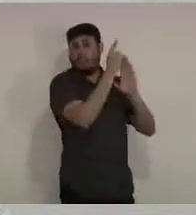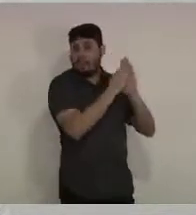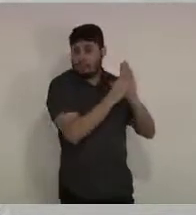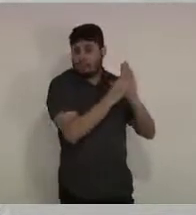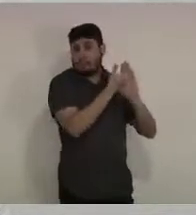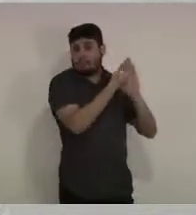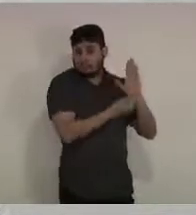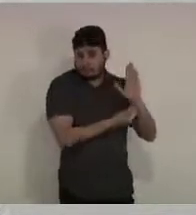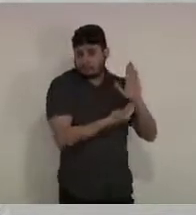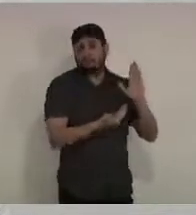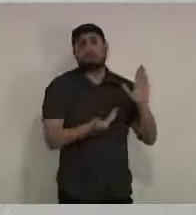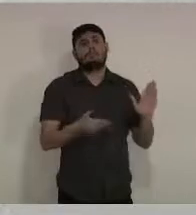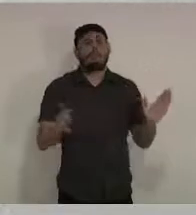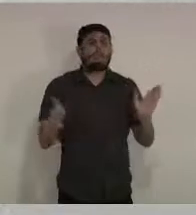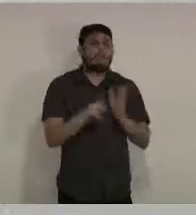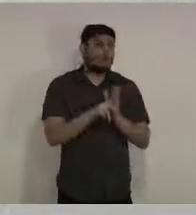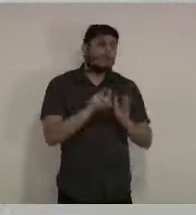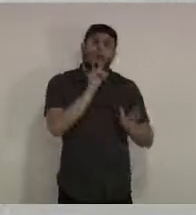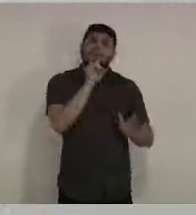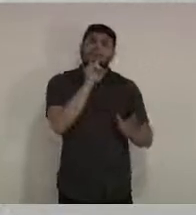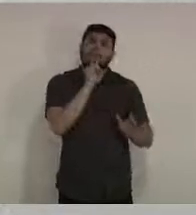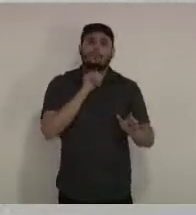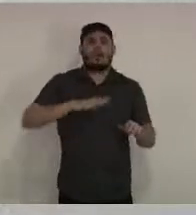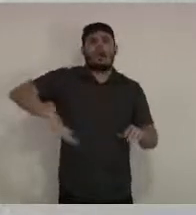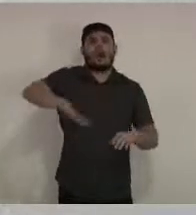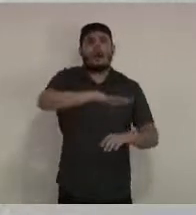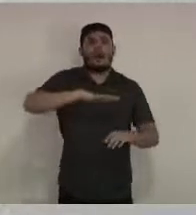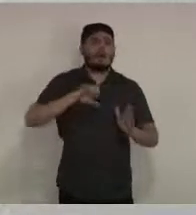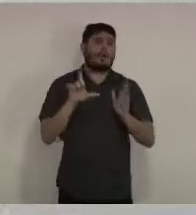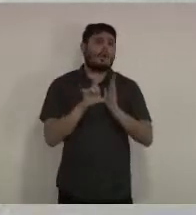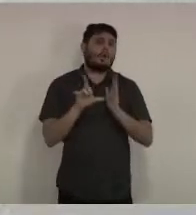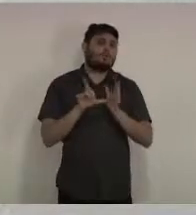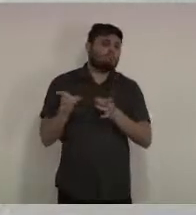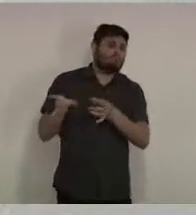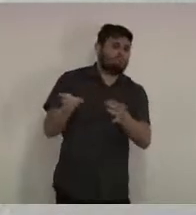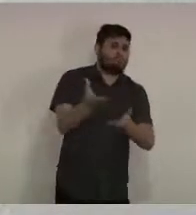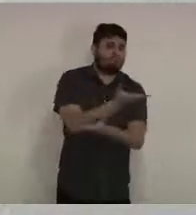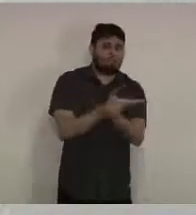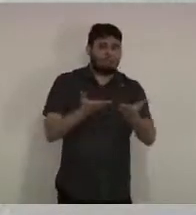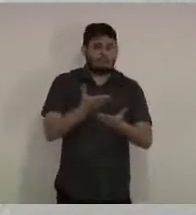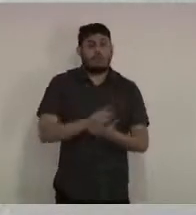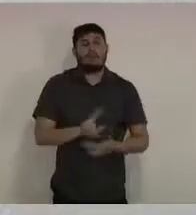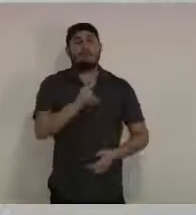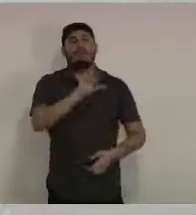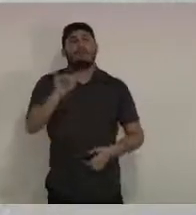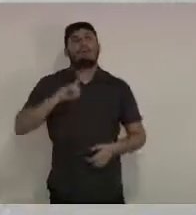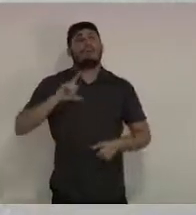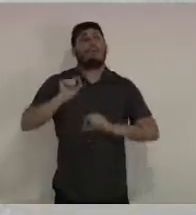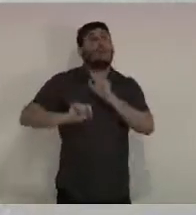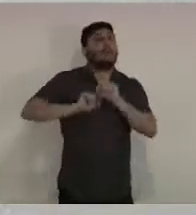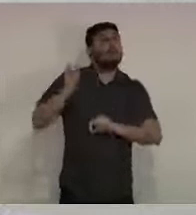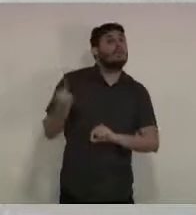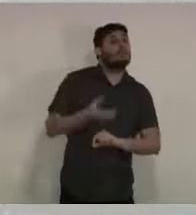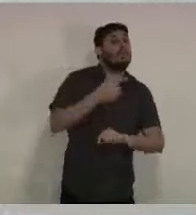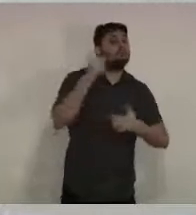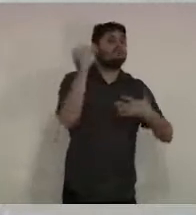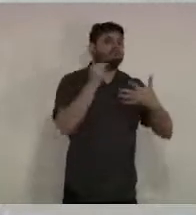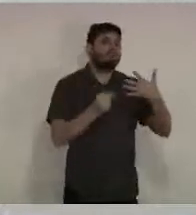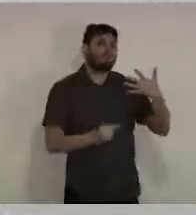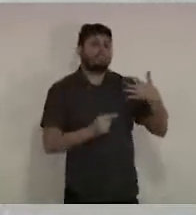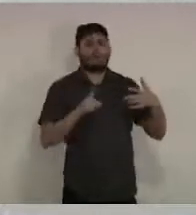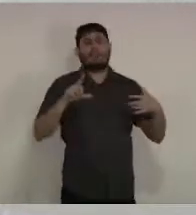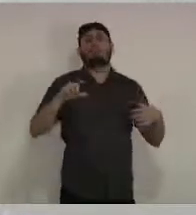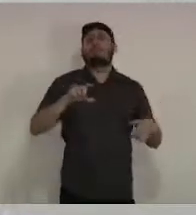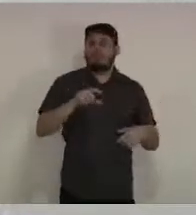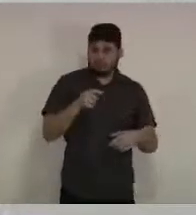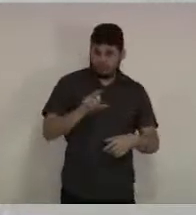dos estabelecimentos comerciais. nós vamos ter ampliação da implementação de barreira em locais onde tem baixo índice de